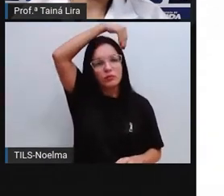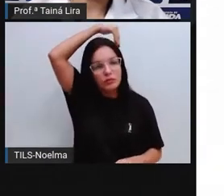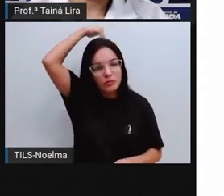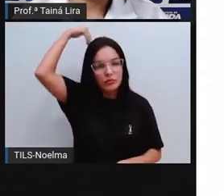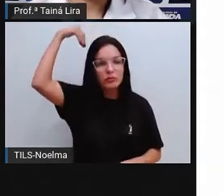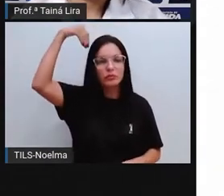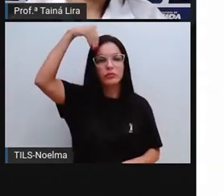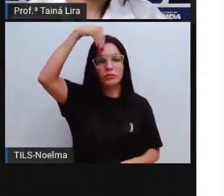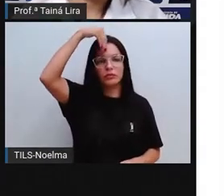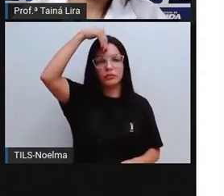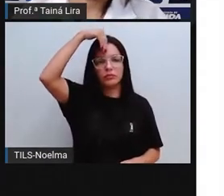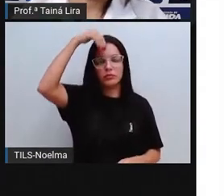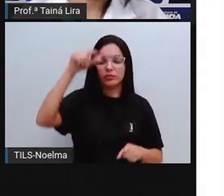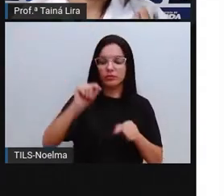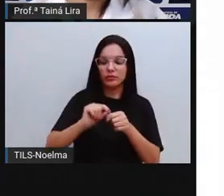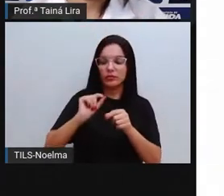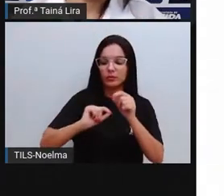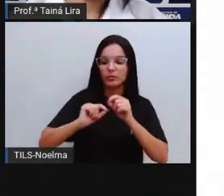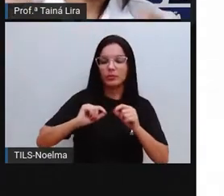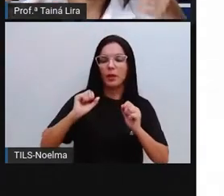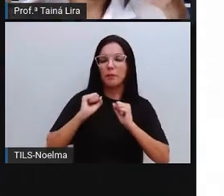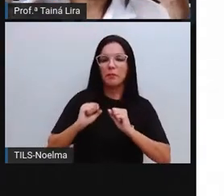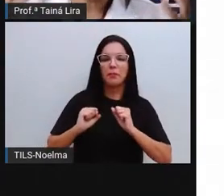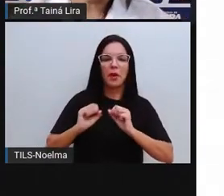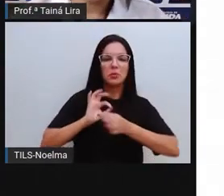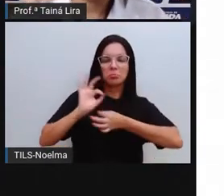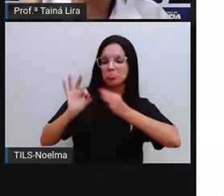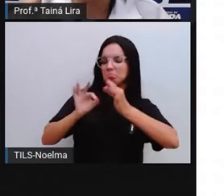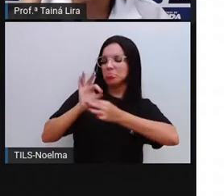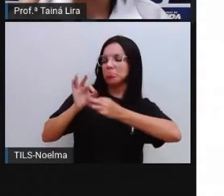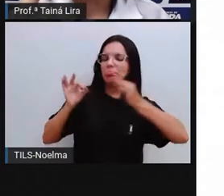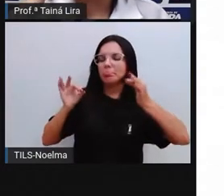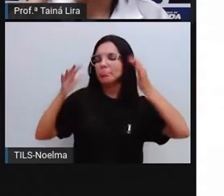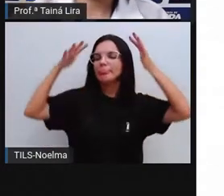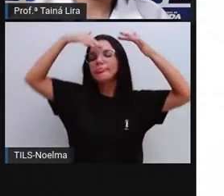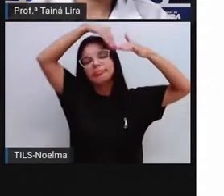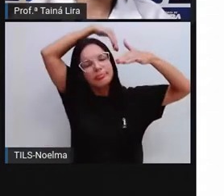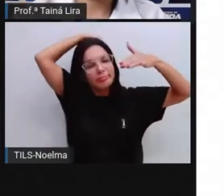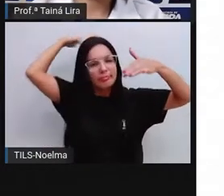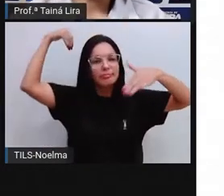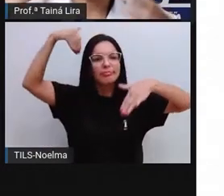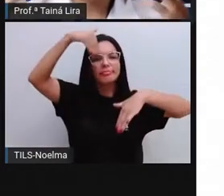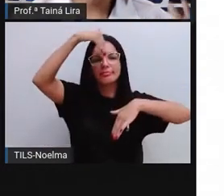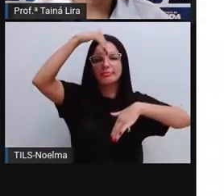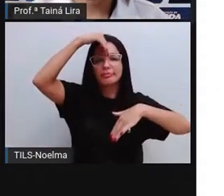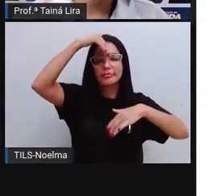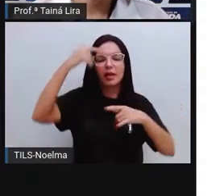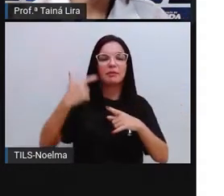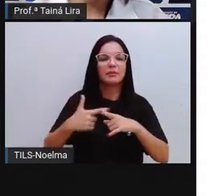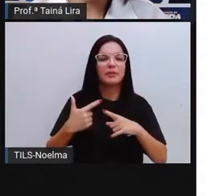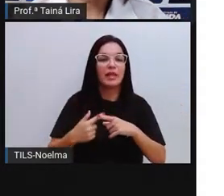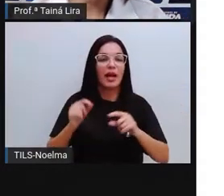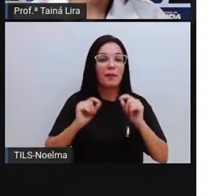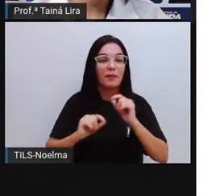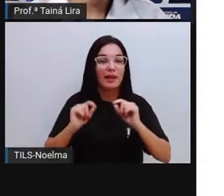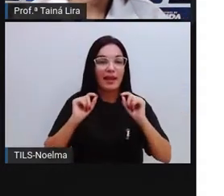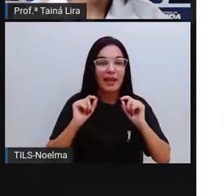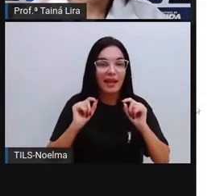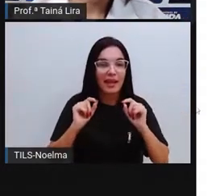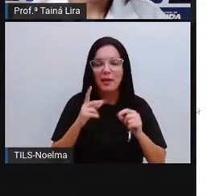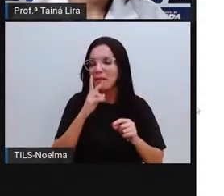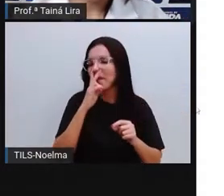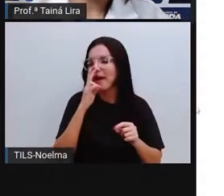Que a menininha ali que tem o cabelo crespo pode enfeitar com turbante, né? Nós sabemos que o turbante é um